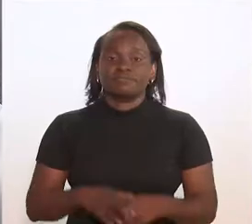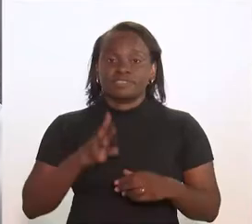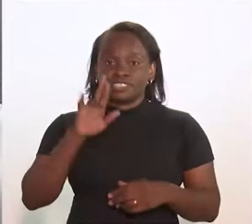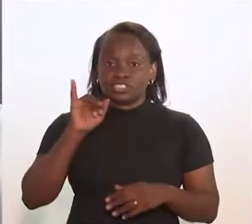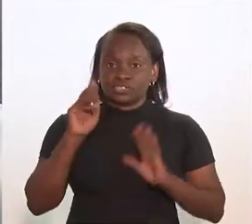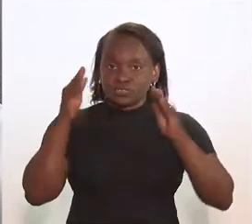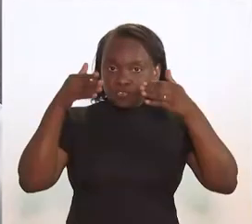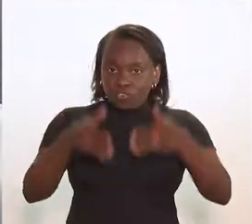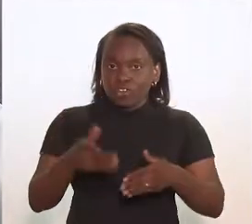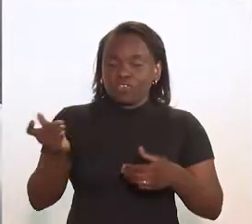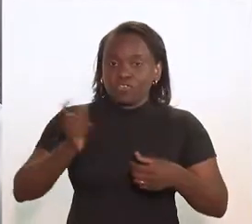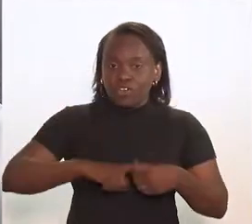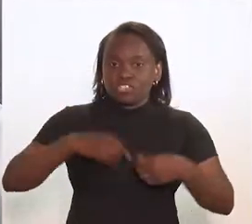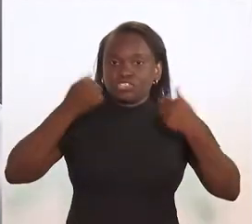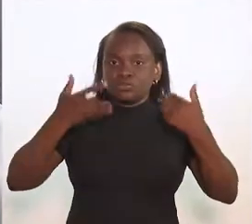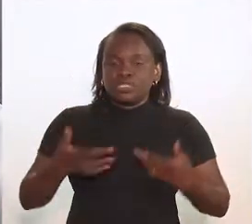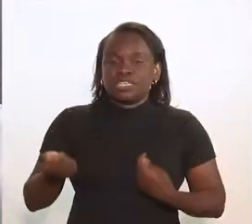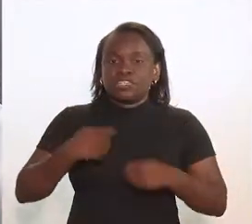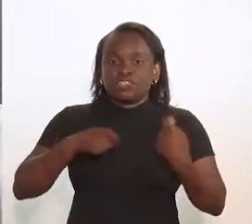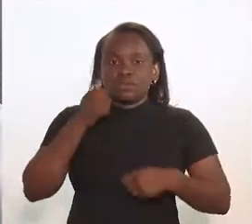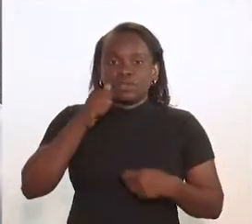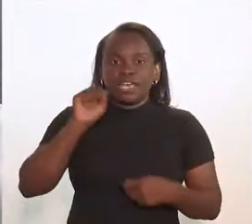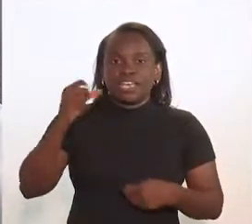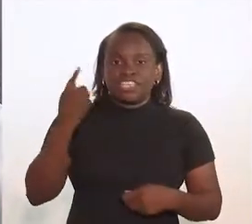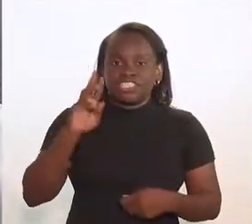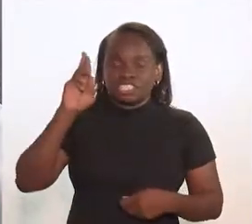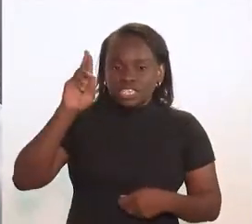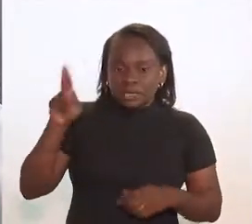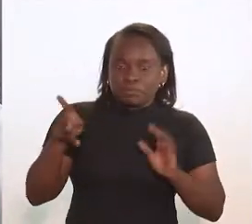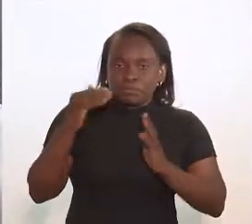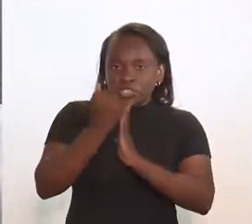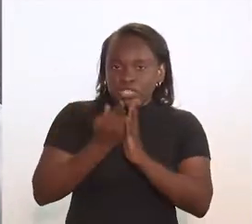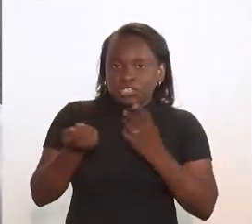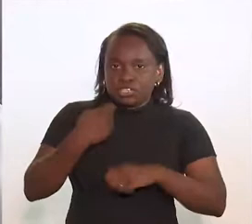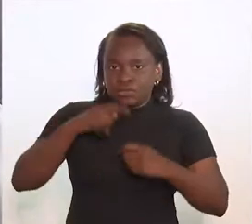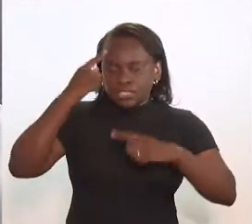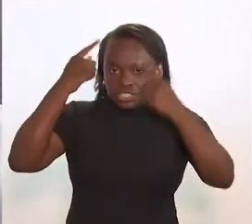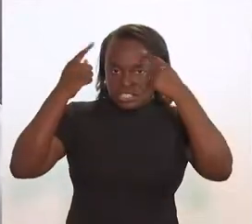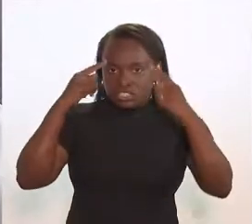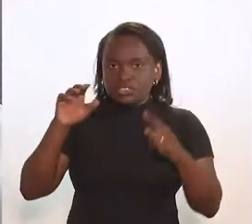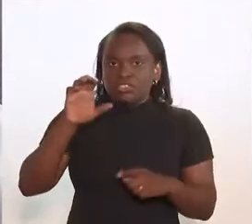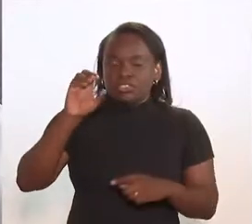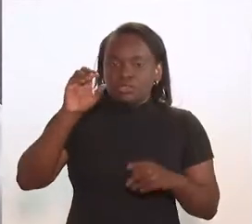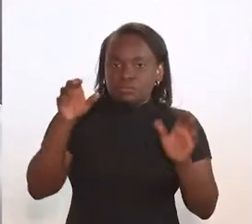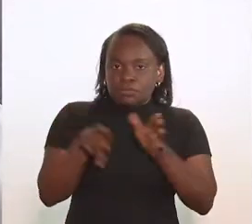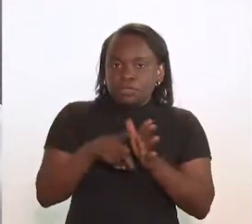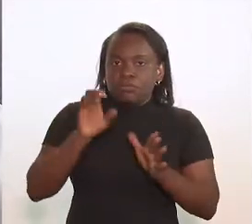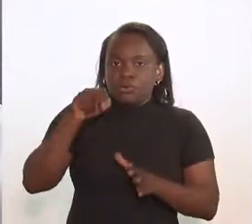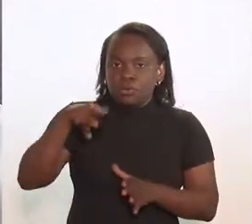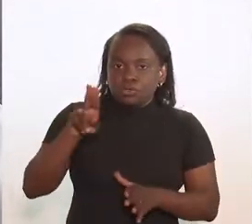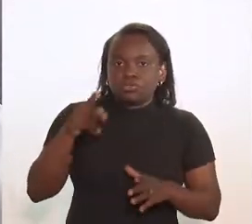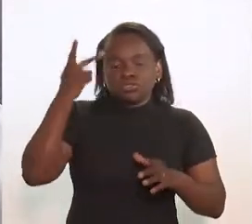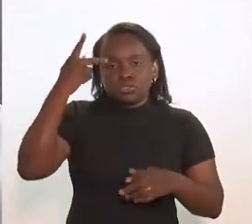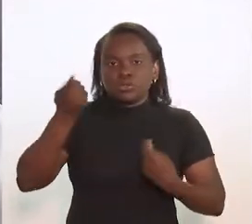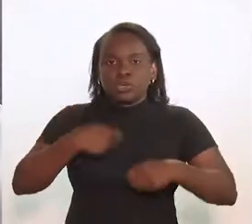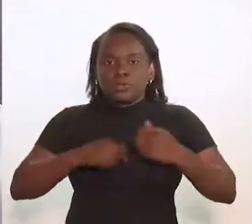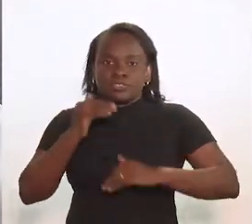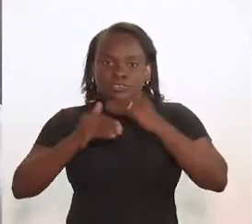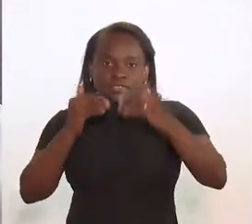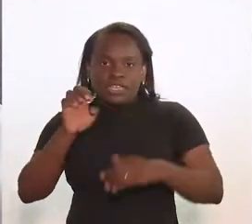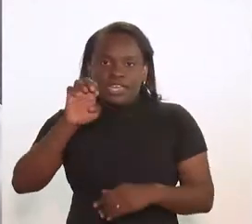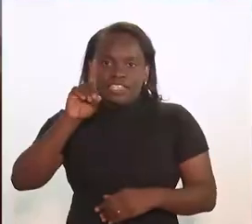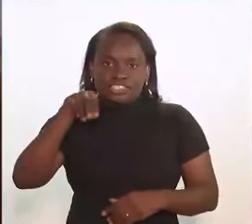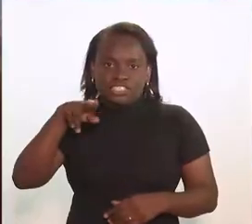O RIMFOCO está de volta com a economista e ex-chefe do programa de economia criativa da Conferência das Nações Unidas sobre Comércio e